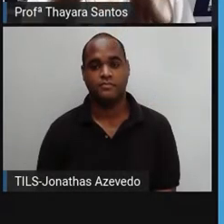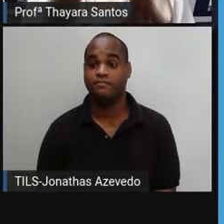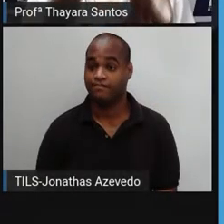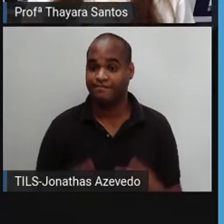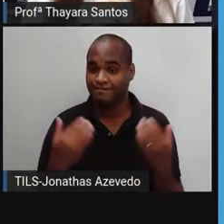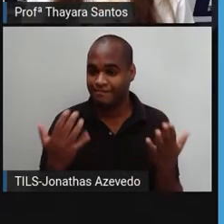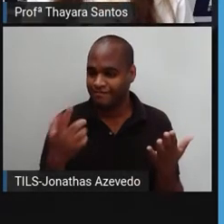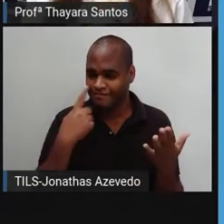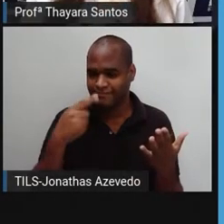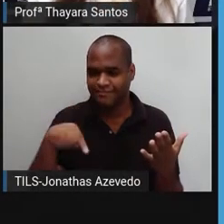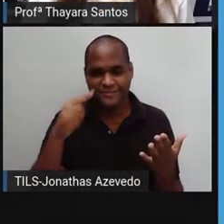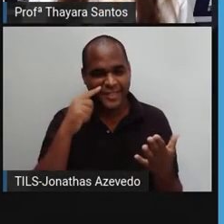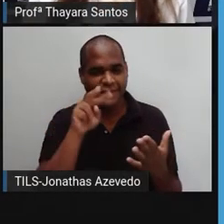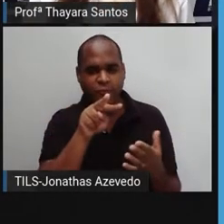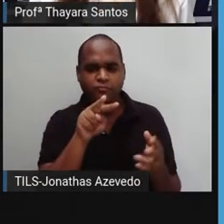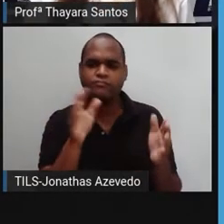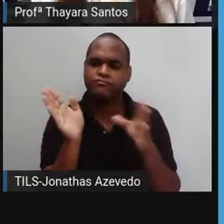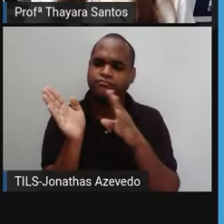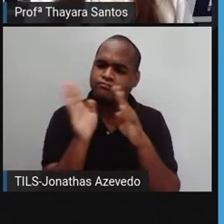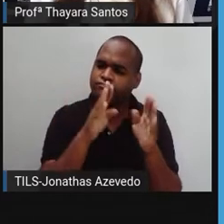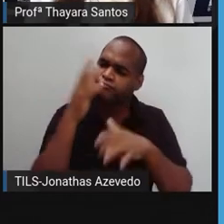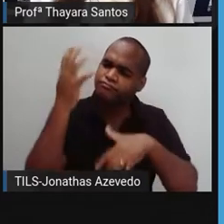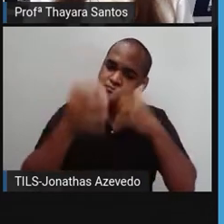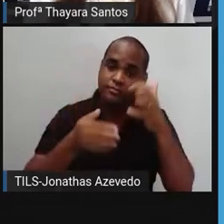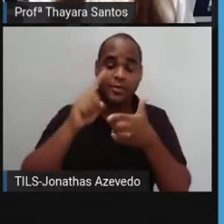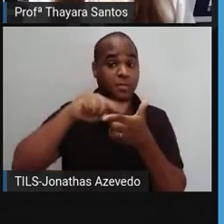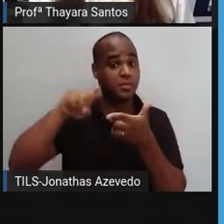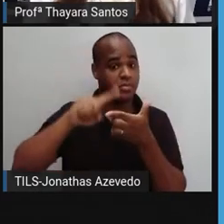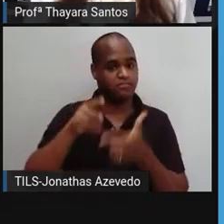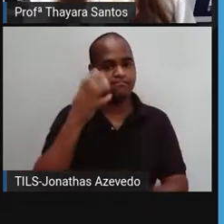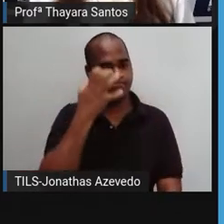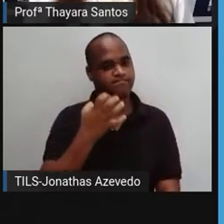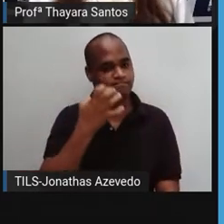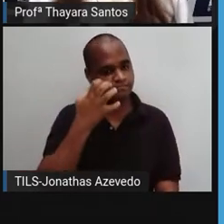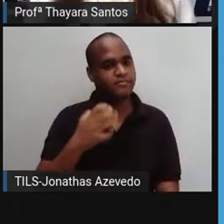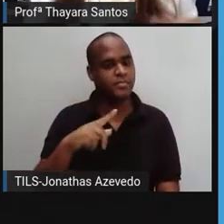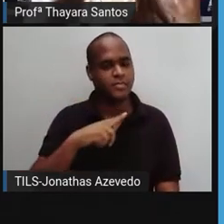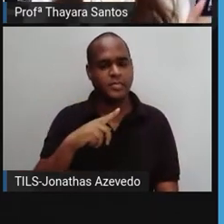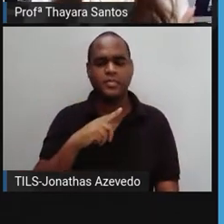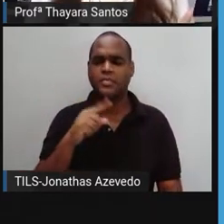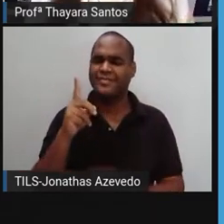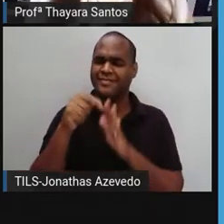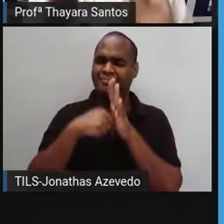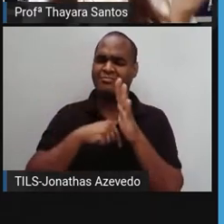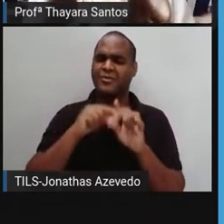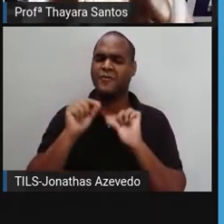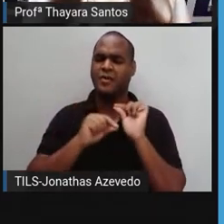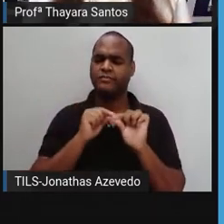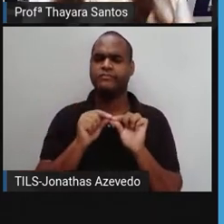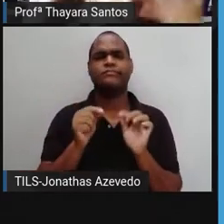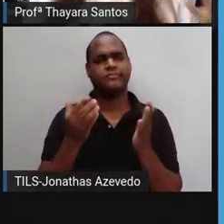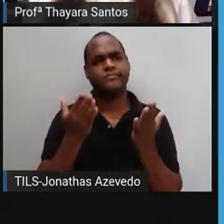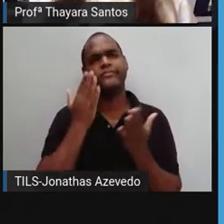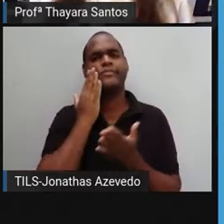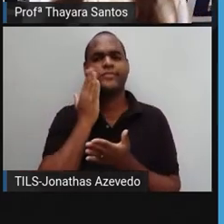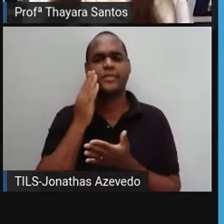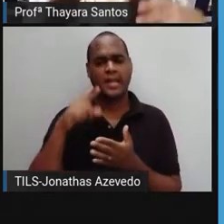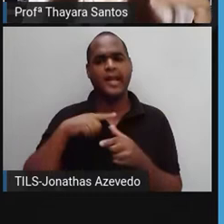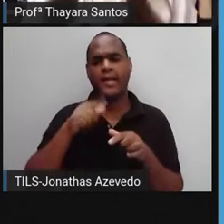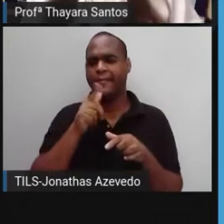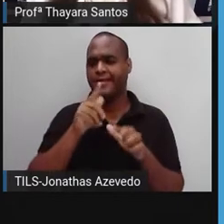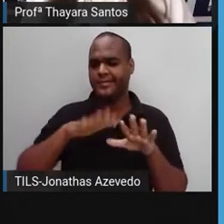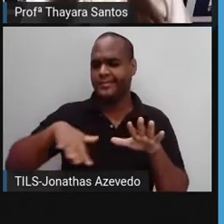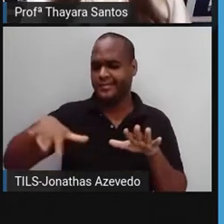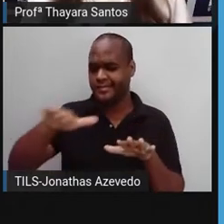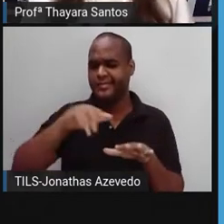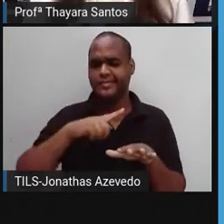Então, como a gente viu, né, gente? Esse problema é muito sério. Agora a gente pode estar se perguntando o seguinte, tá? O Oceano Pacífico fica